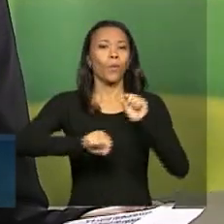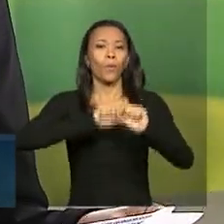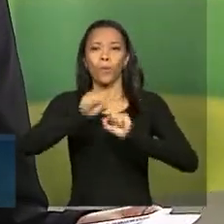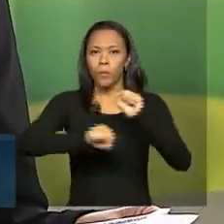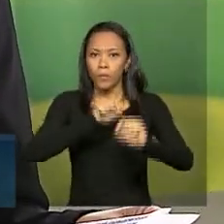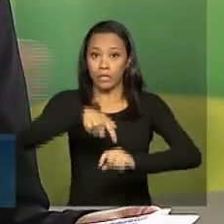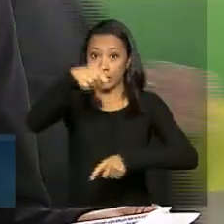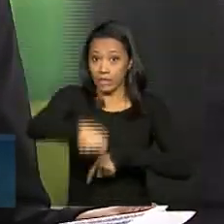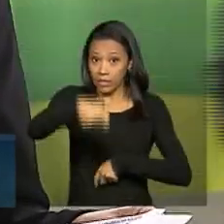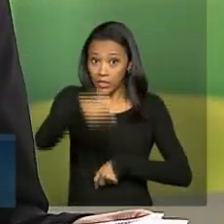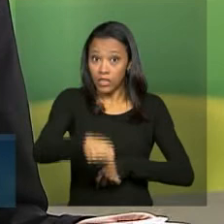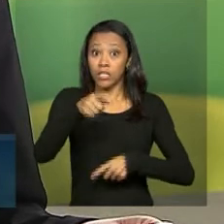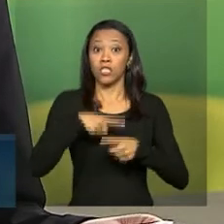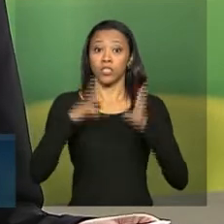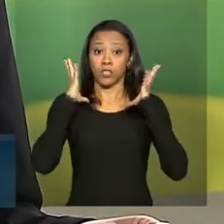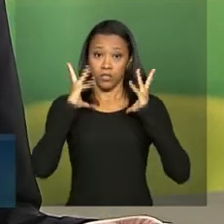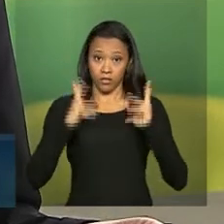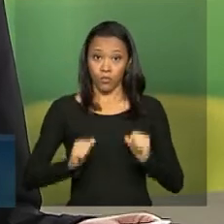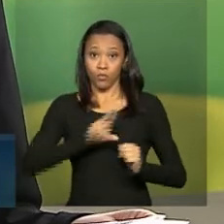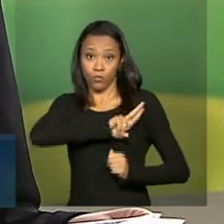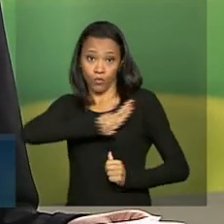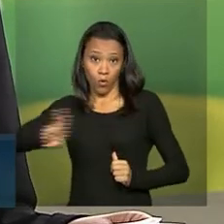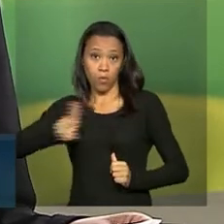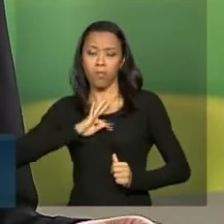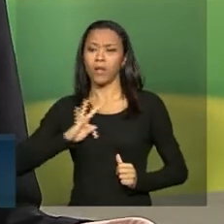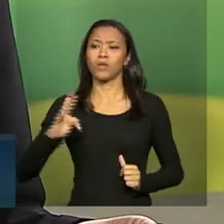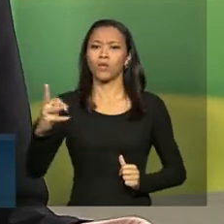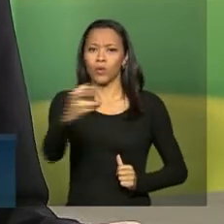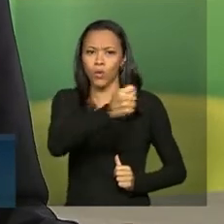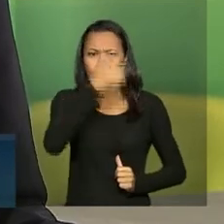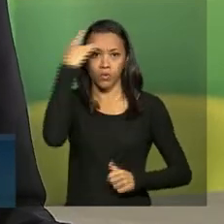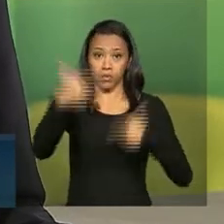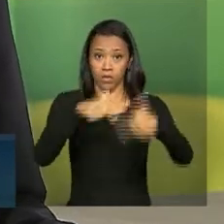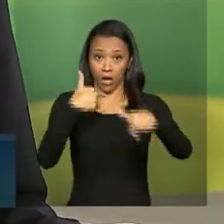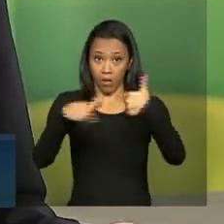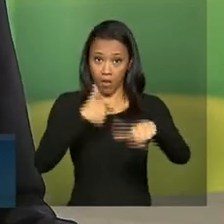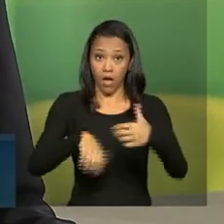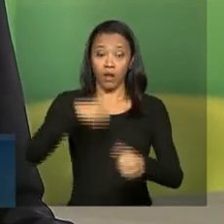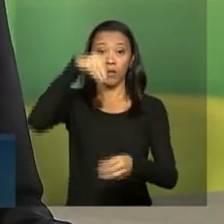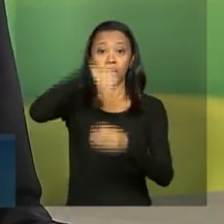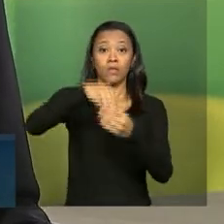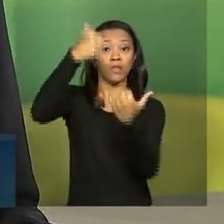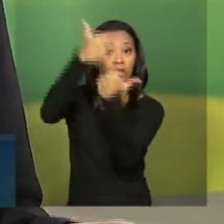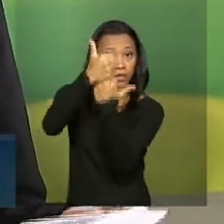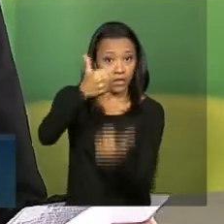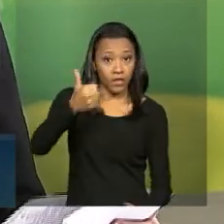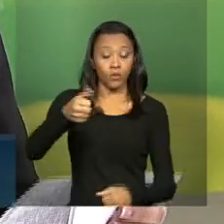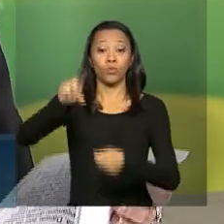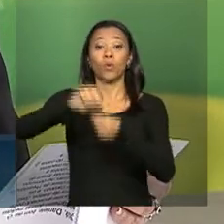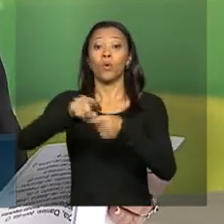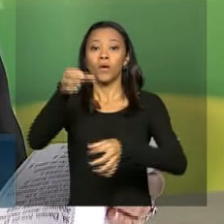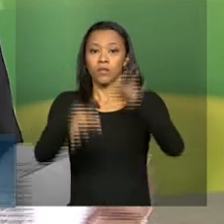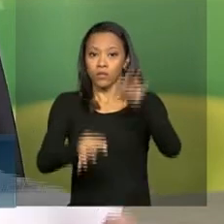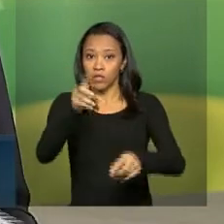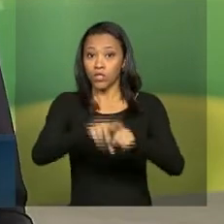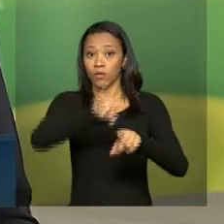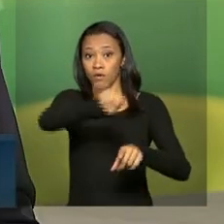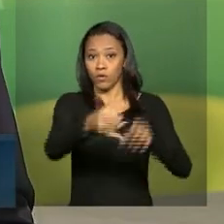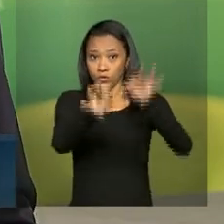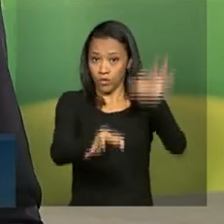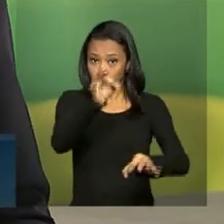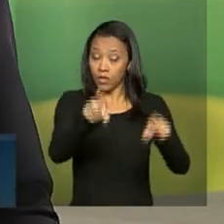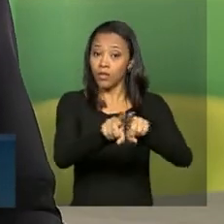exigência de ficha limpa para todos os servidores do Poder Executivo, Legislativo e Judiciário.